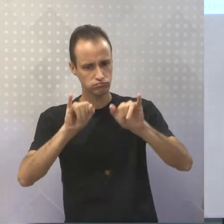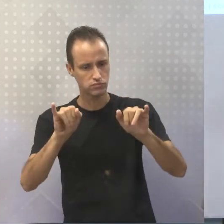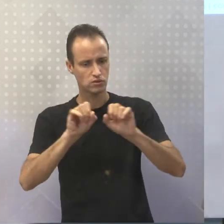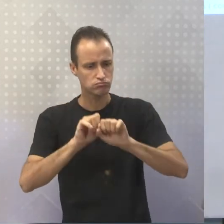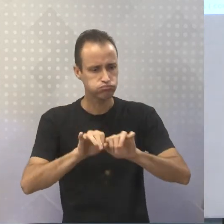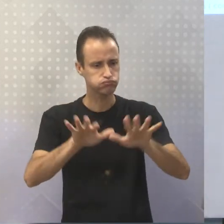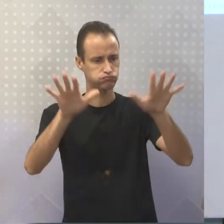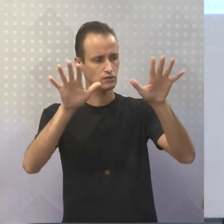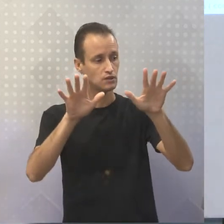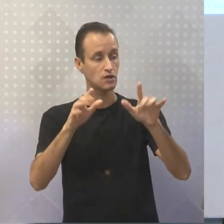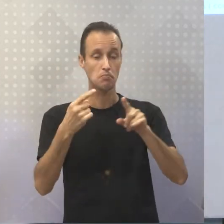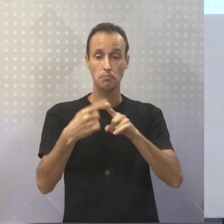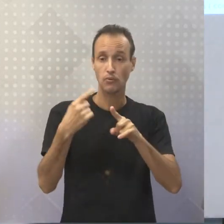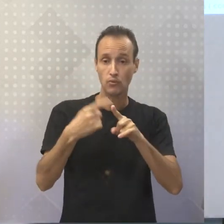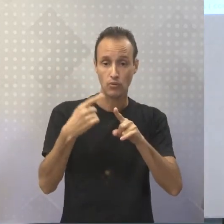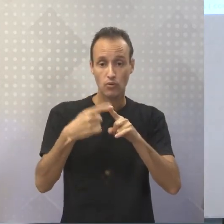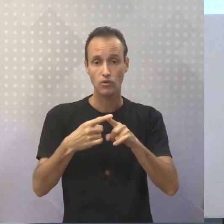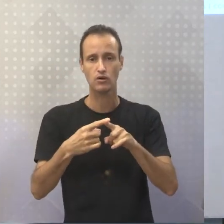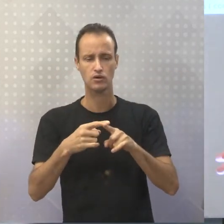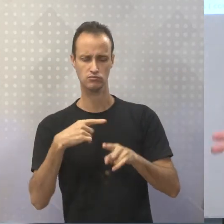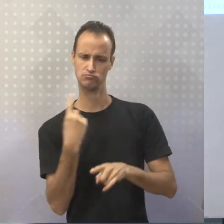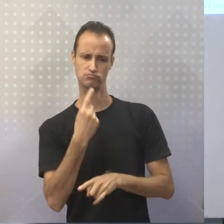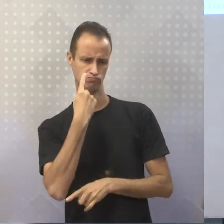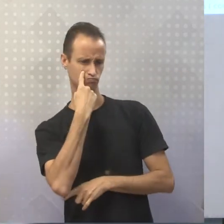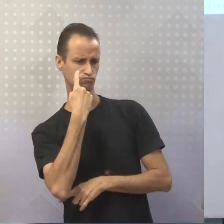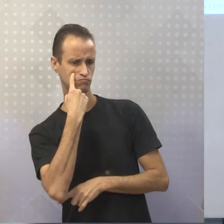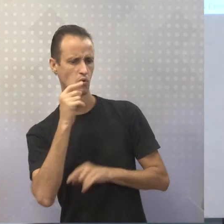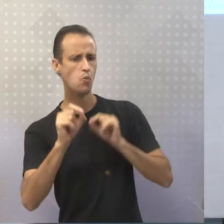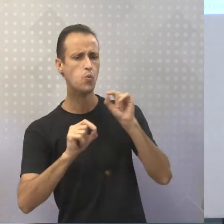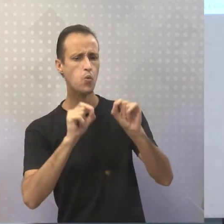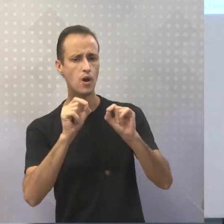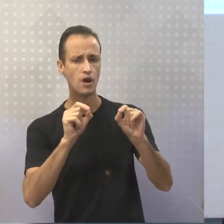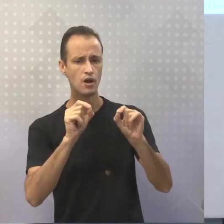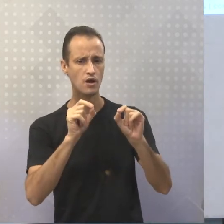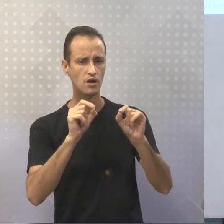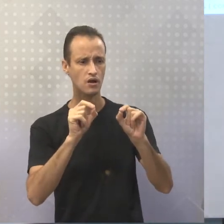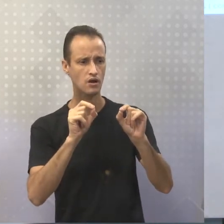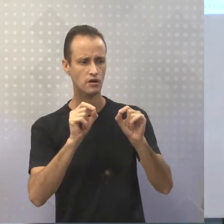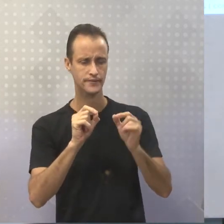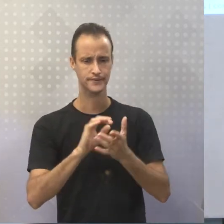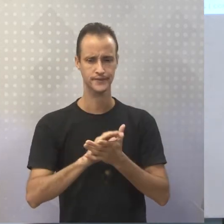principalmente quando a gente vê aí alguns